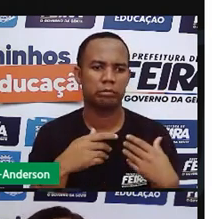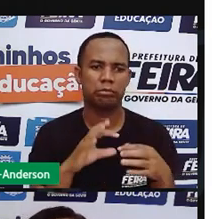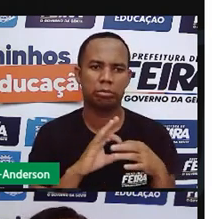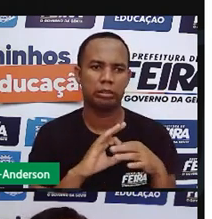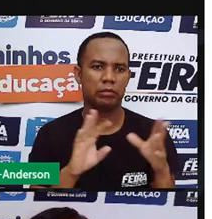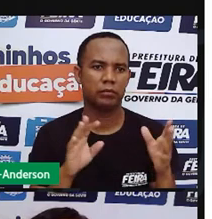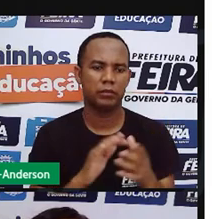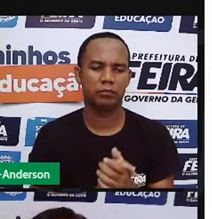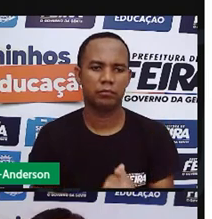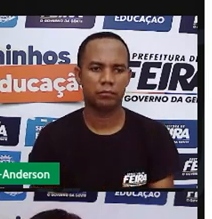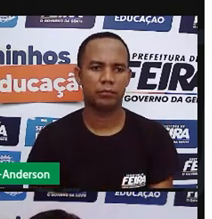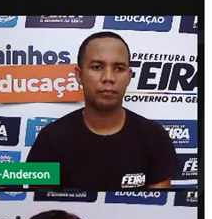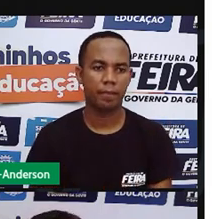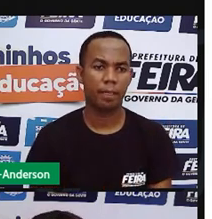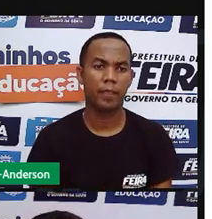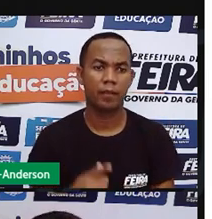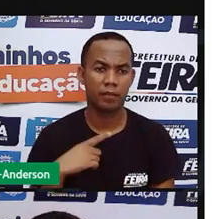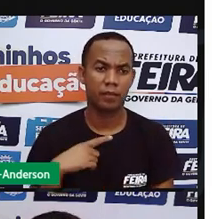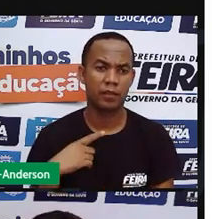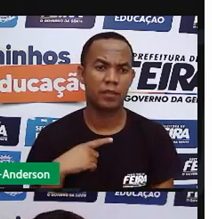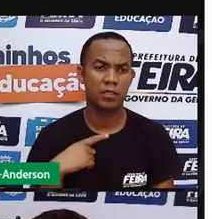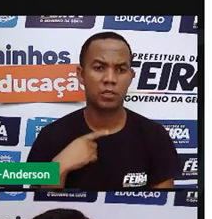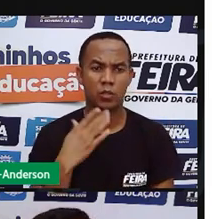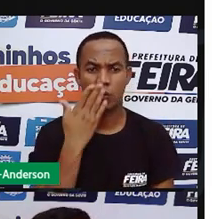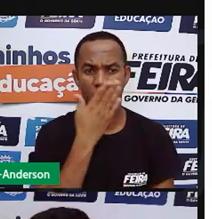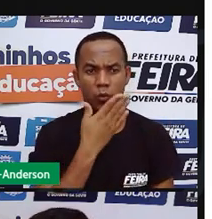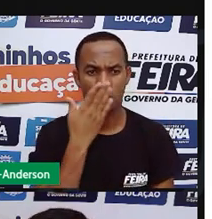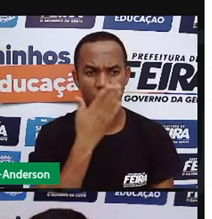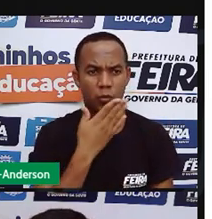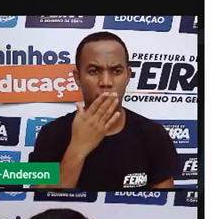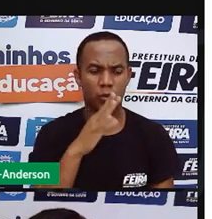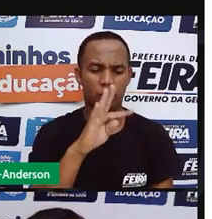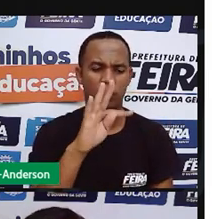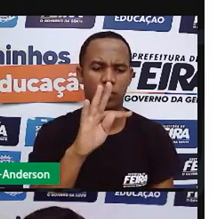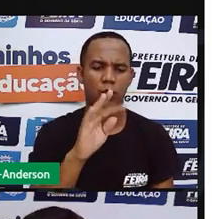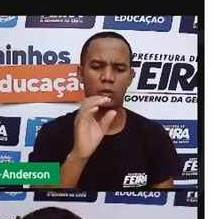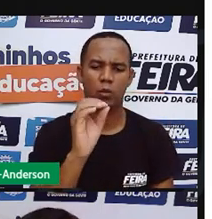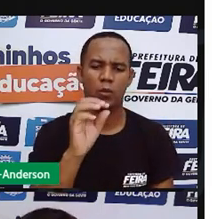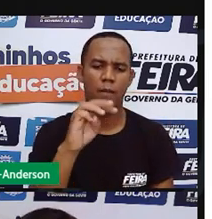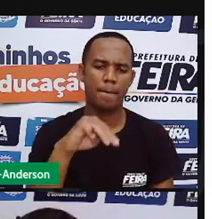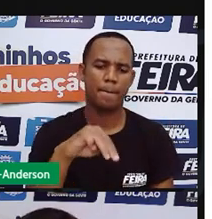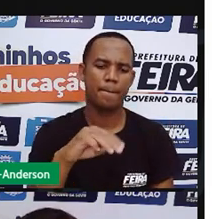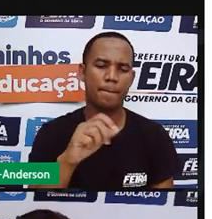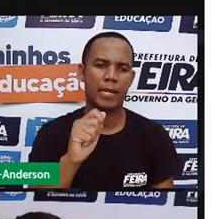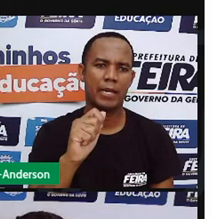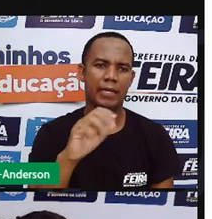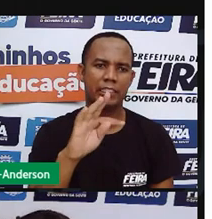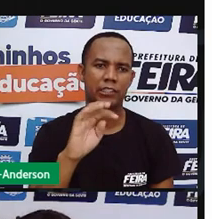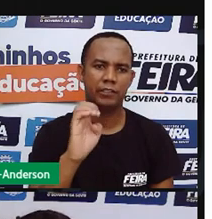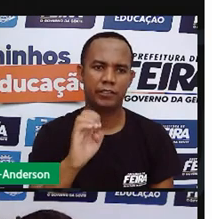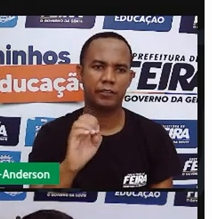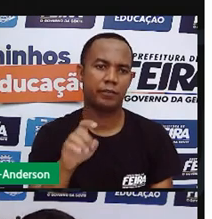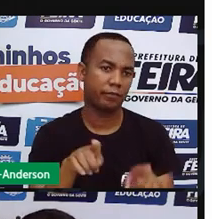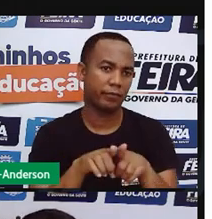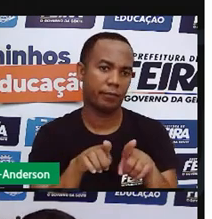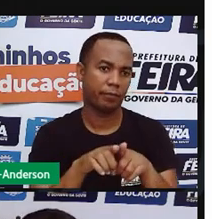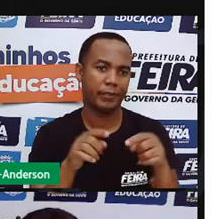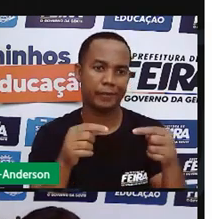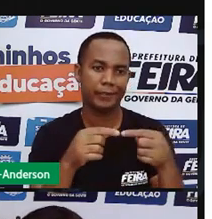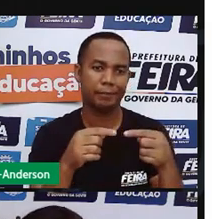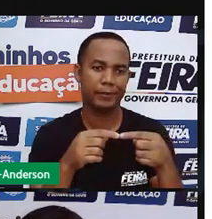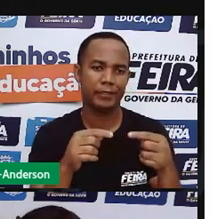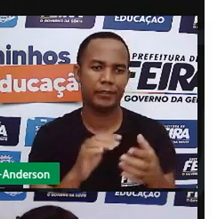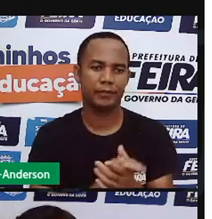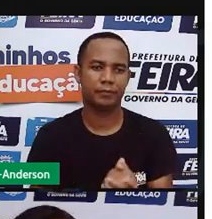Então, tem suco de tomate. Já na pecuária, é um pouquinho diferente, porque é de origem animal,